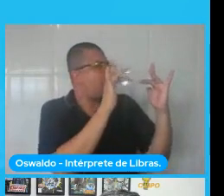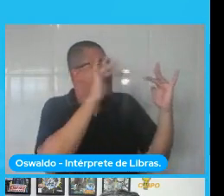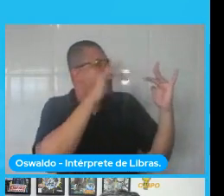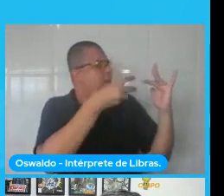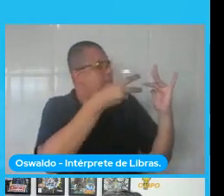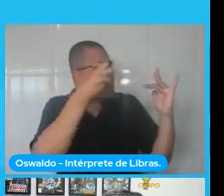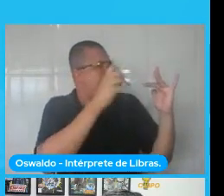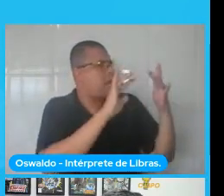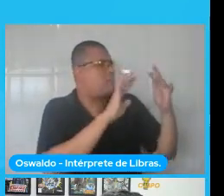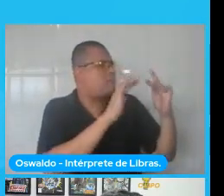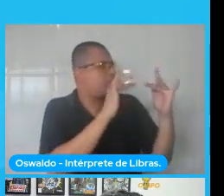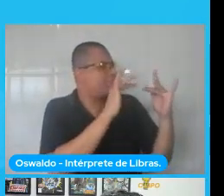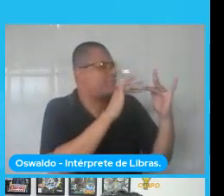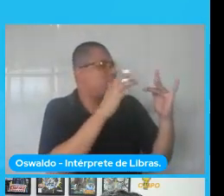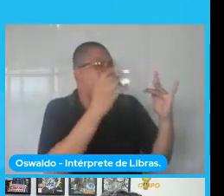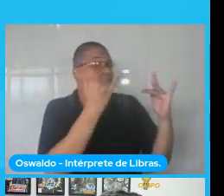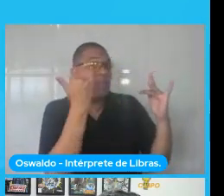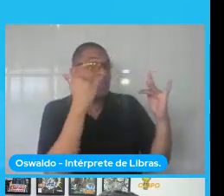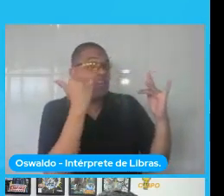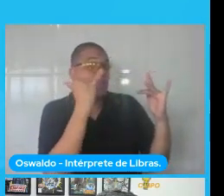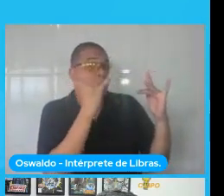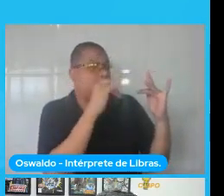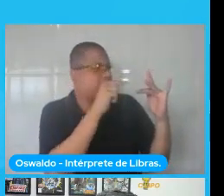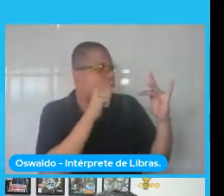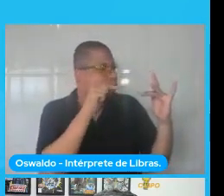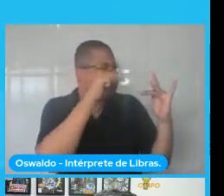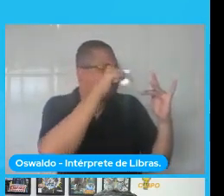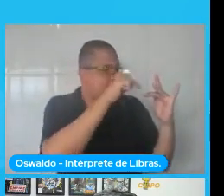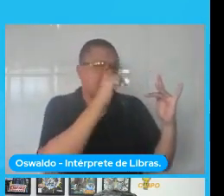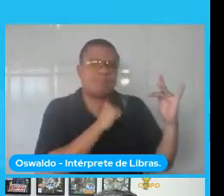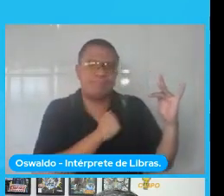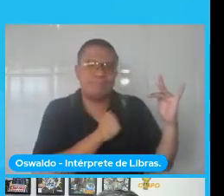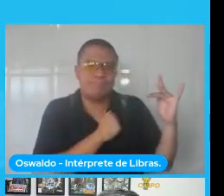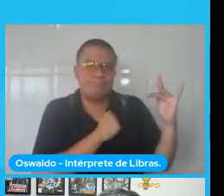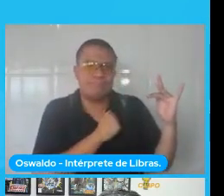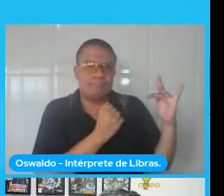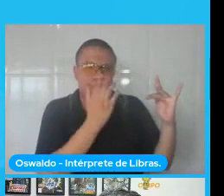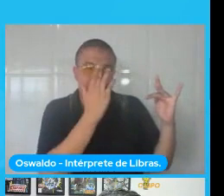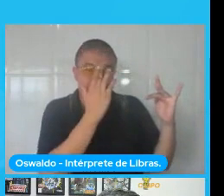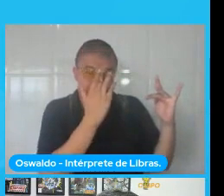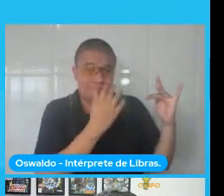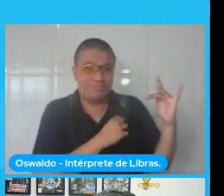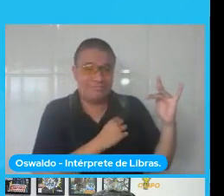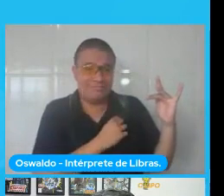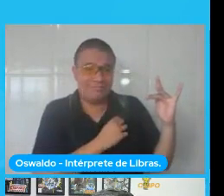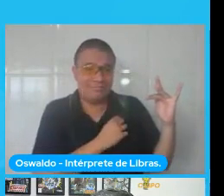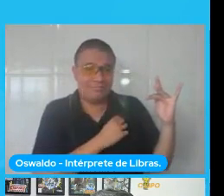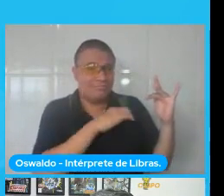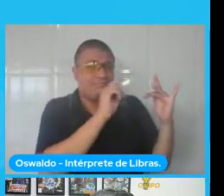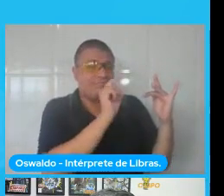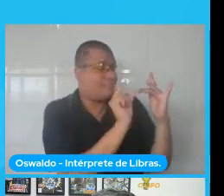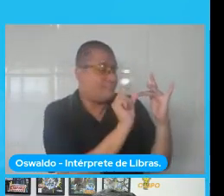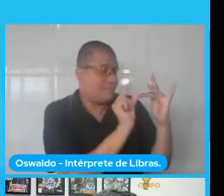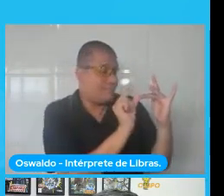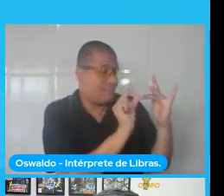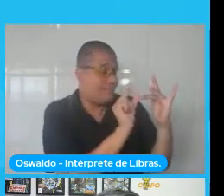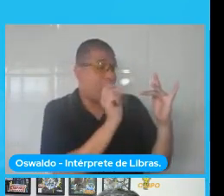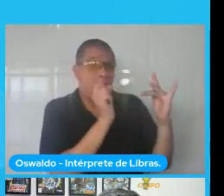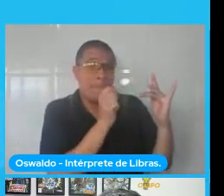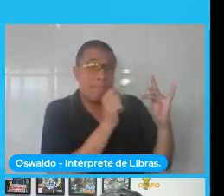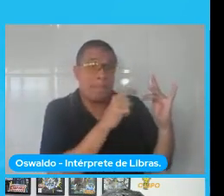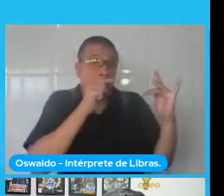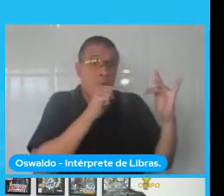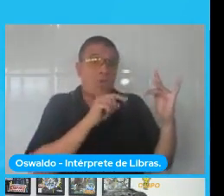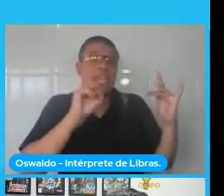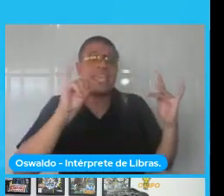essa informação ela entra pelo neurônio durante esse período é gerado um impulso e aí